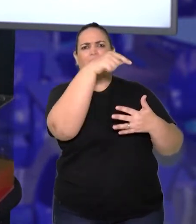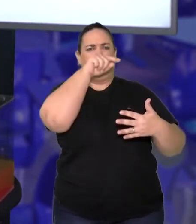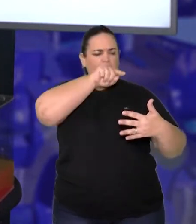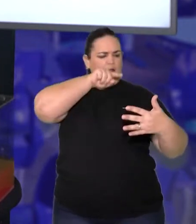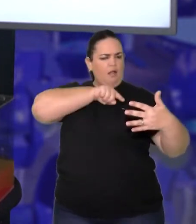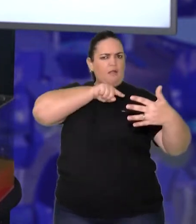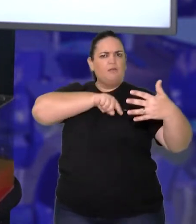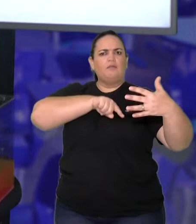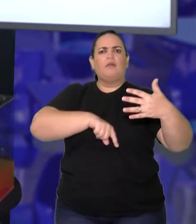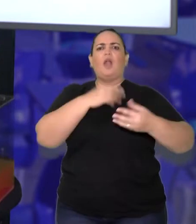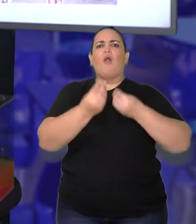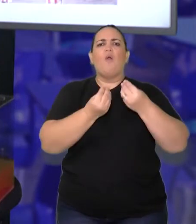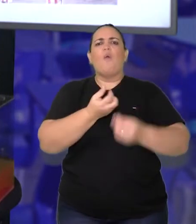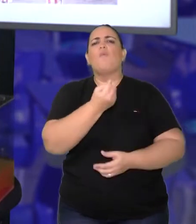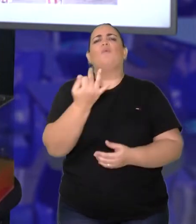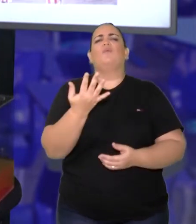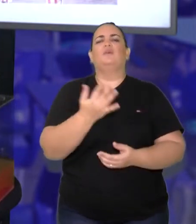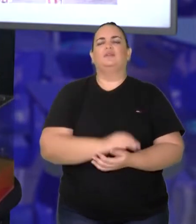mais para frente.